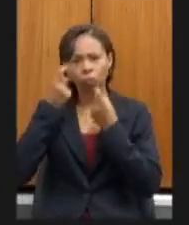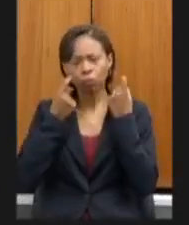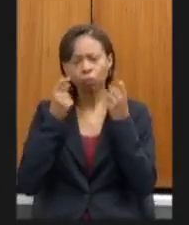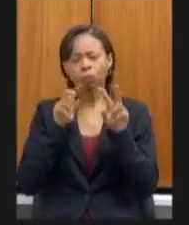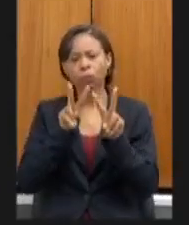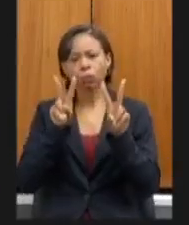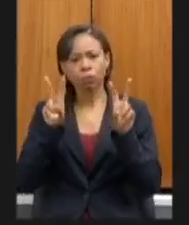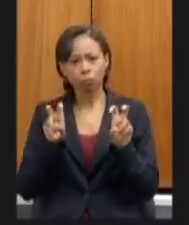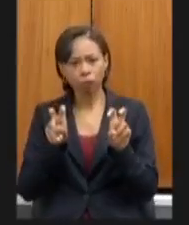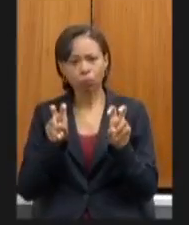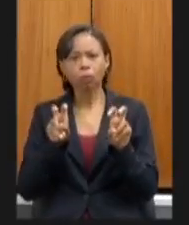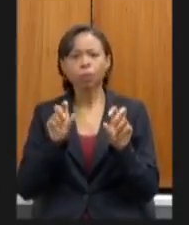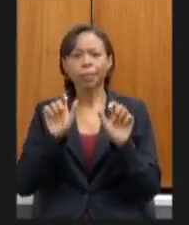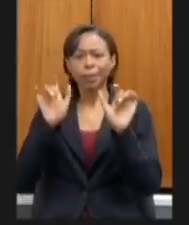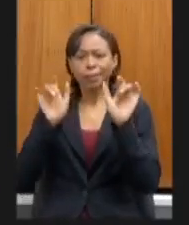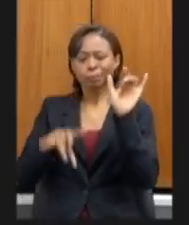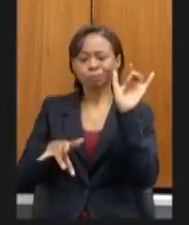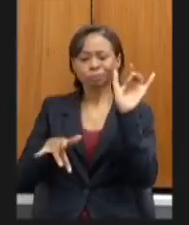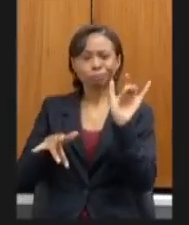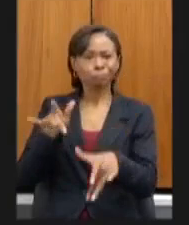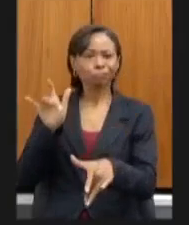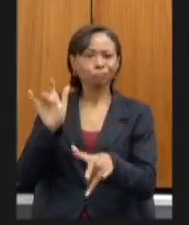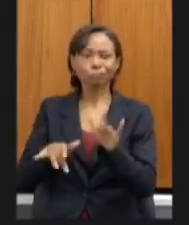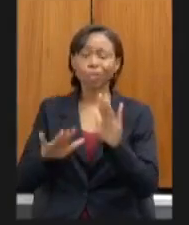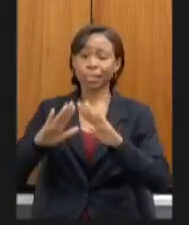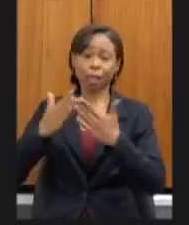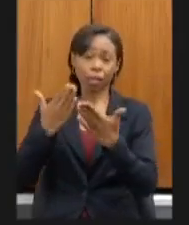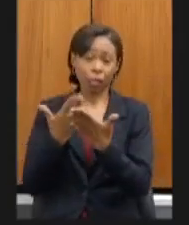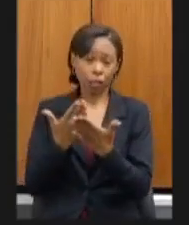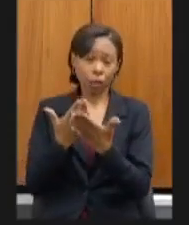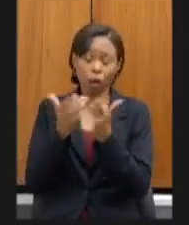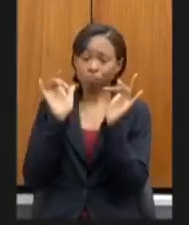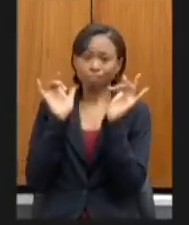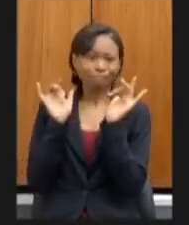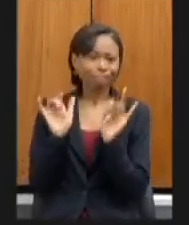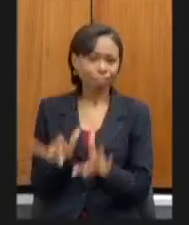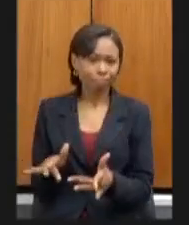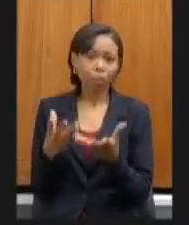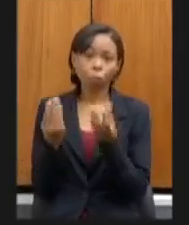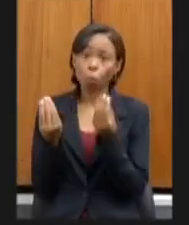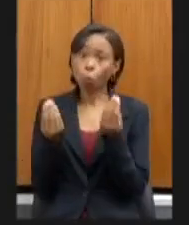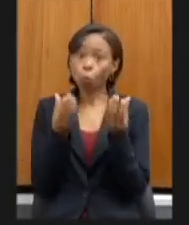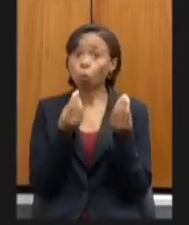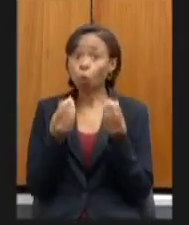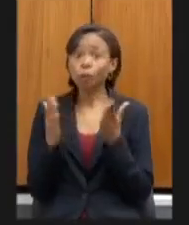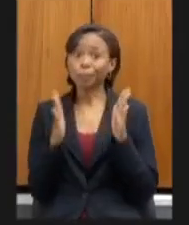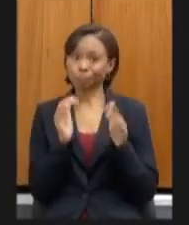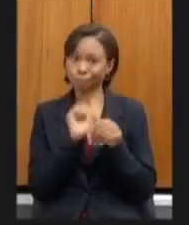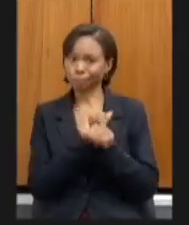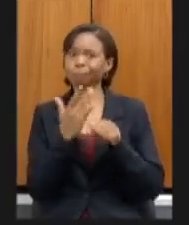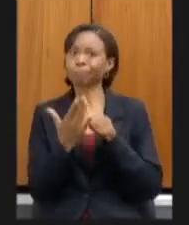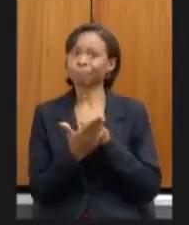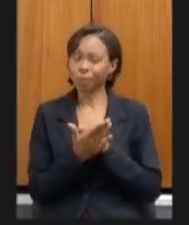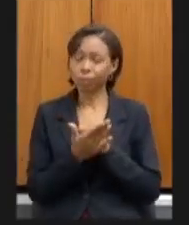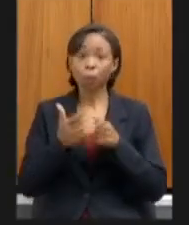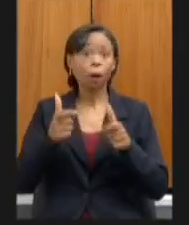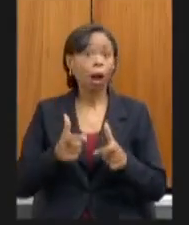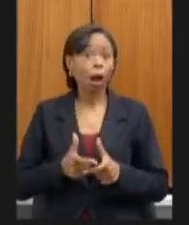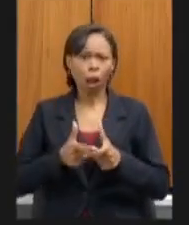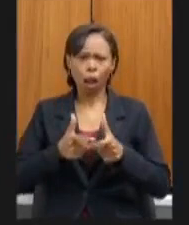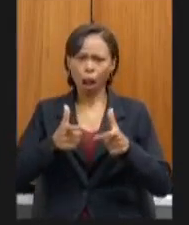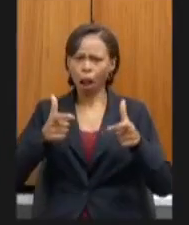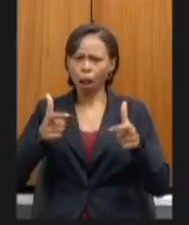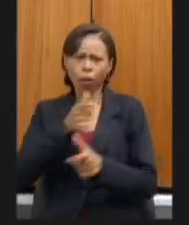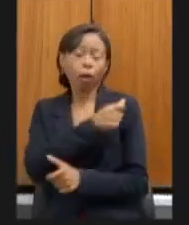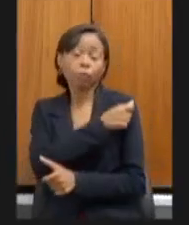a evasão escolar que se deu também de forma intensa durante esse período de pandemia o aumento do número